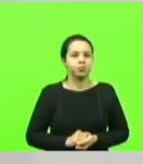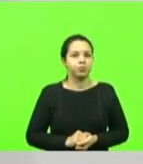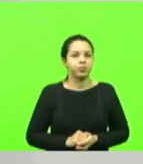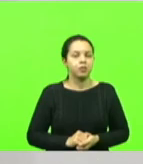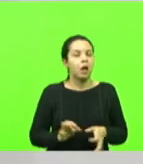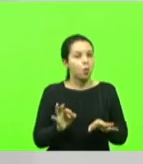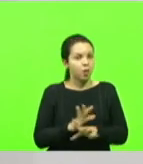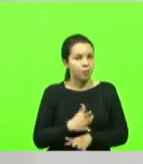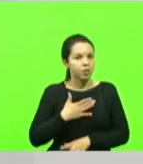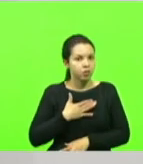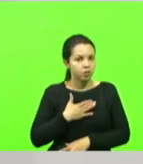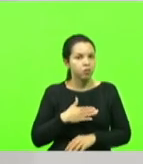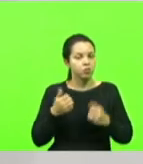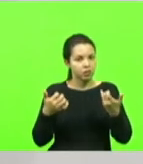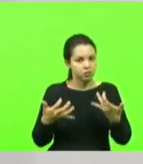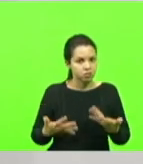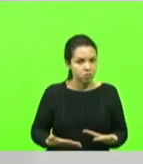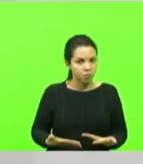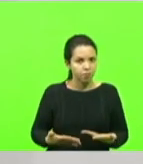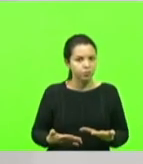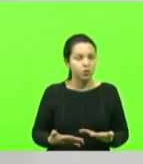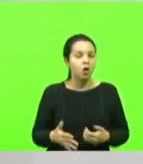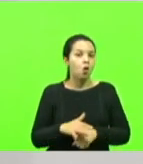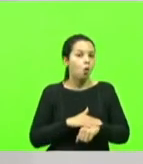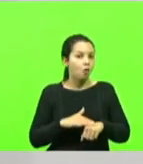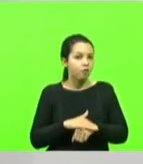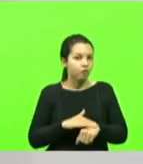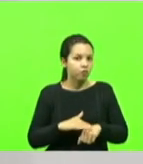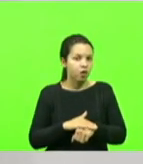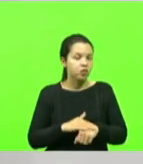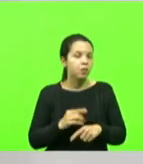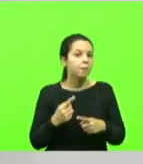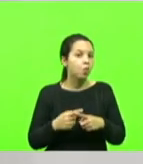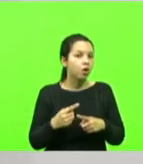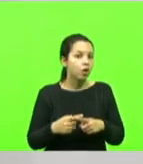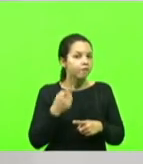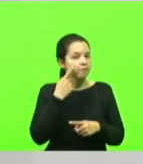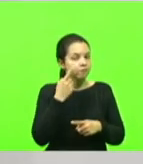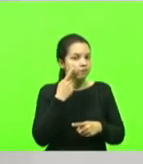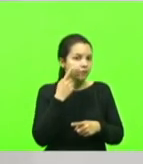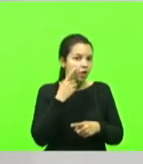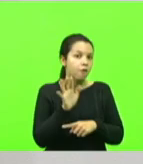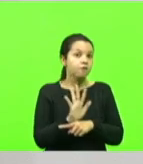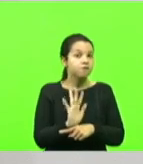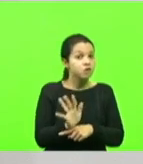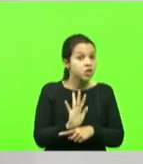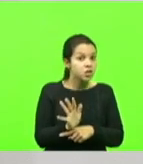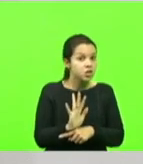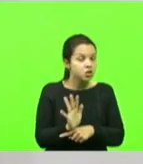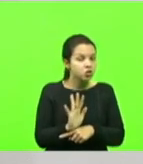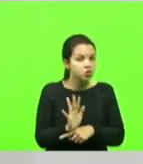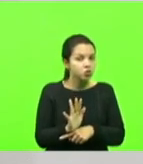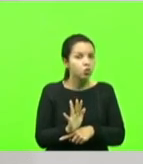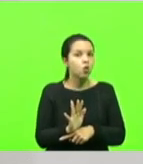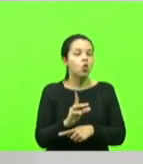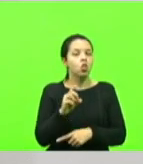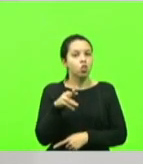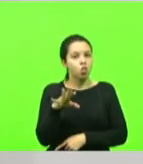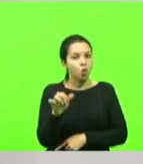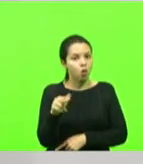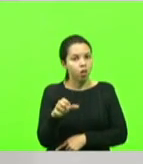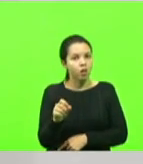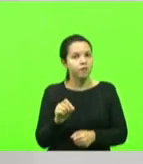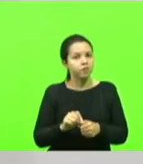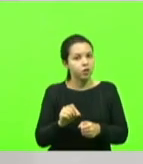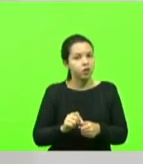razão da conversa e passar o vídeo aí que o prefeito Douglas fez. Logo em seguida, eu entendo, estava